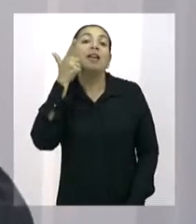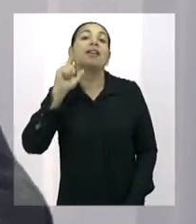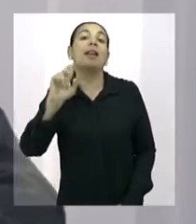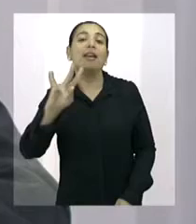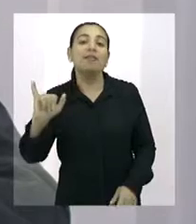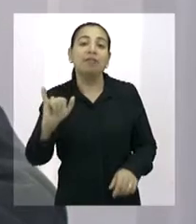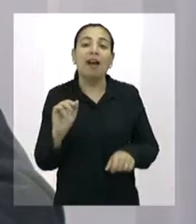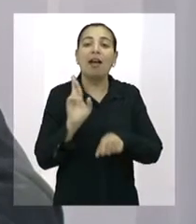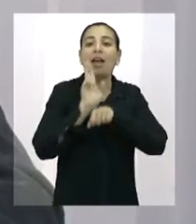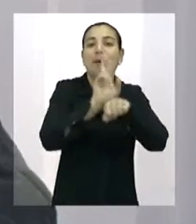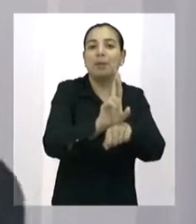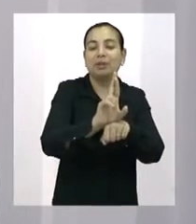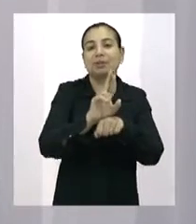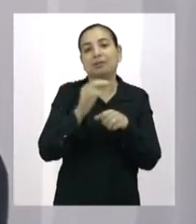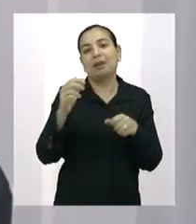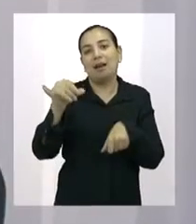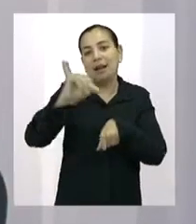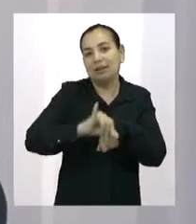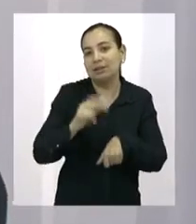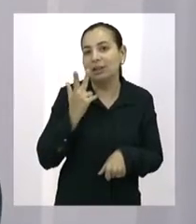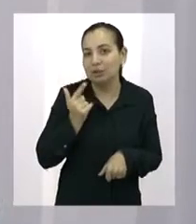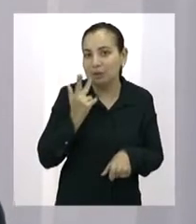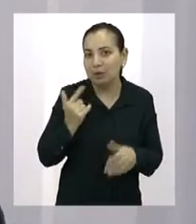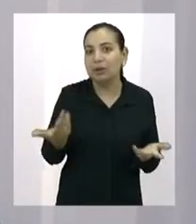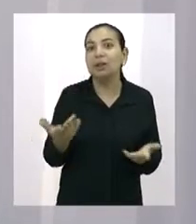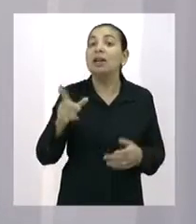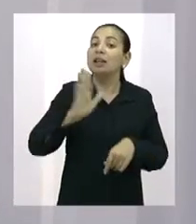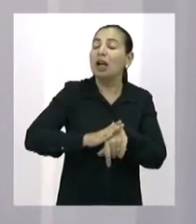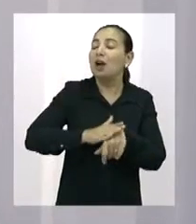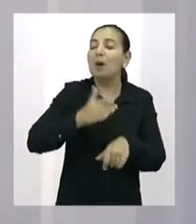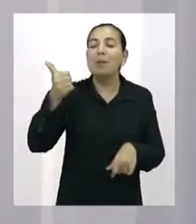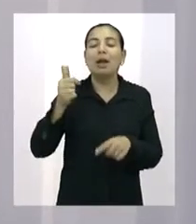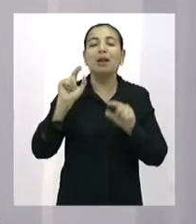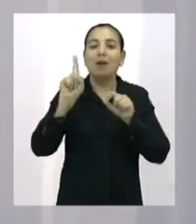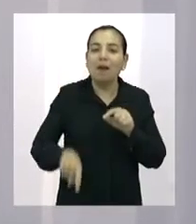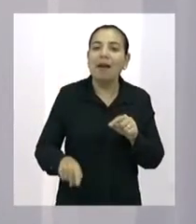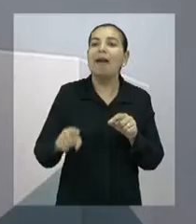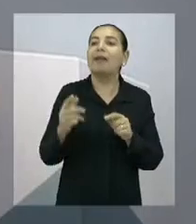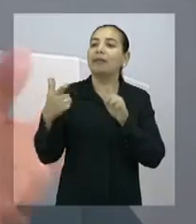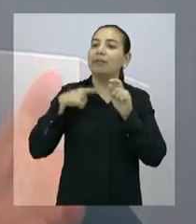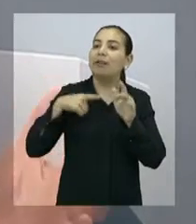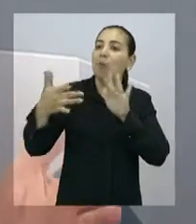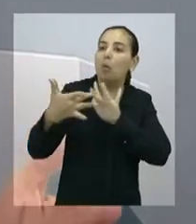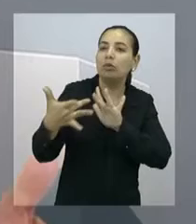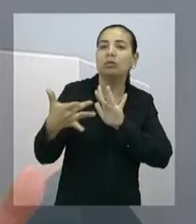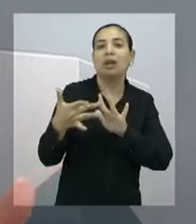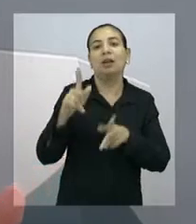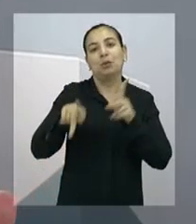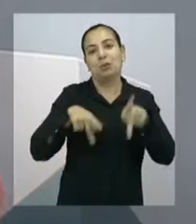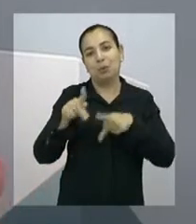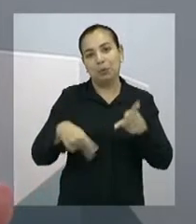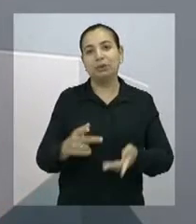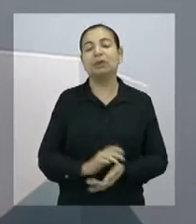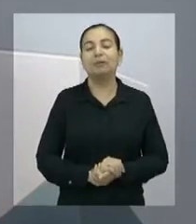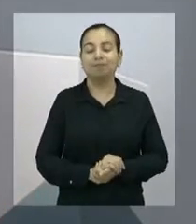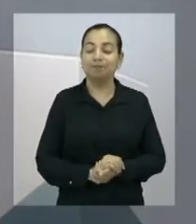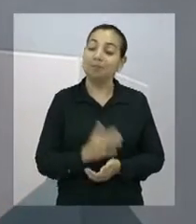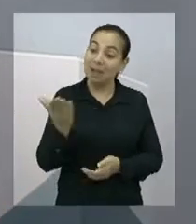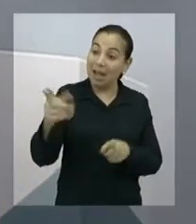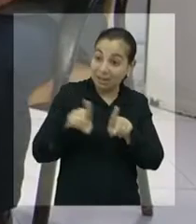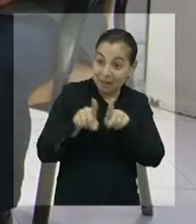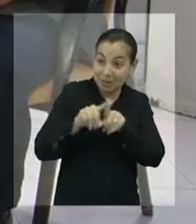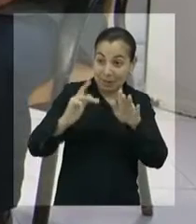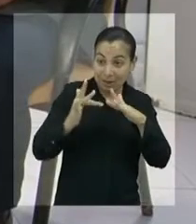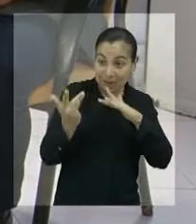Nada melhor do que estar constantemente em contato com essa população. Exatamente. E também nas redes sociais, as quais o senhor tem uma